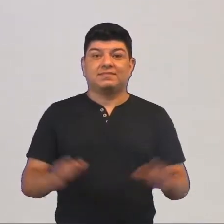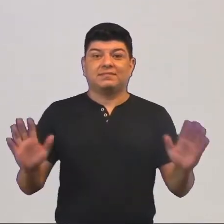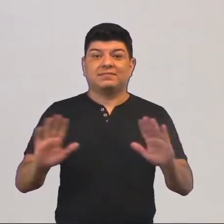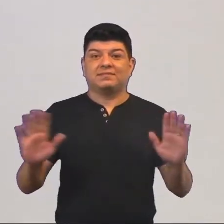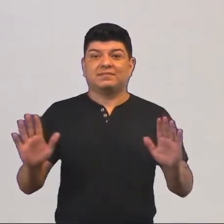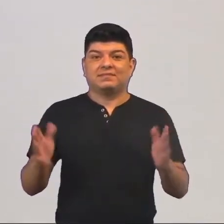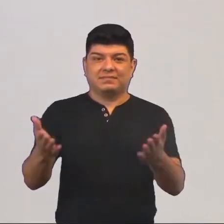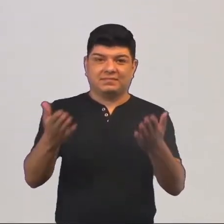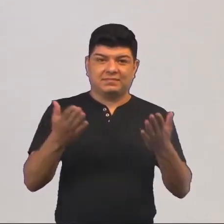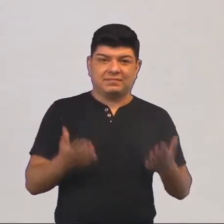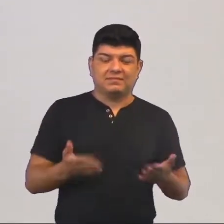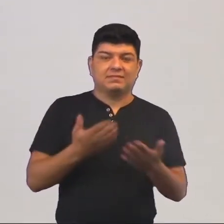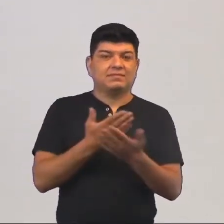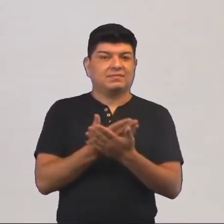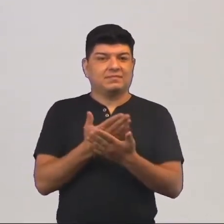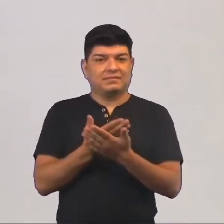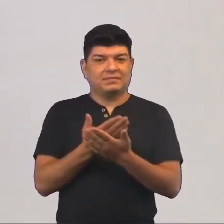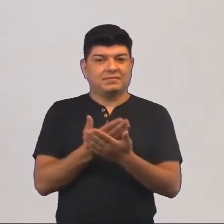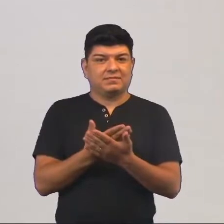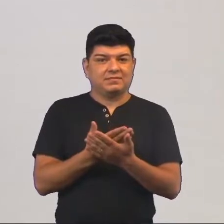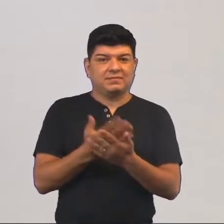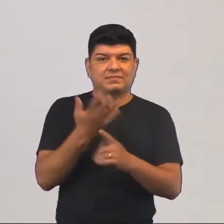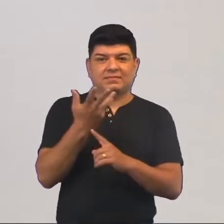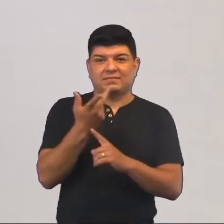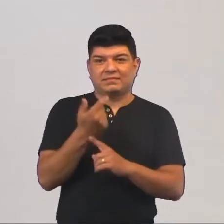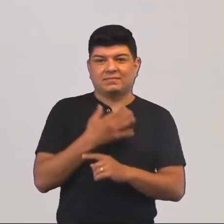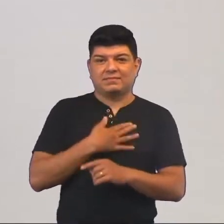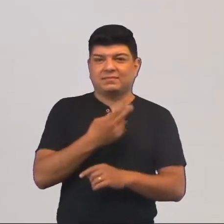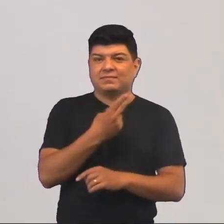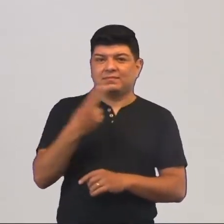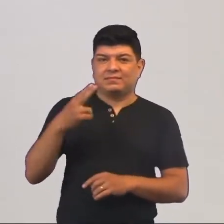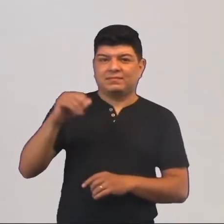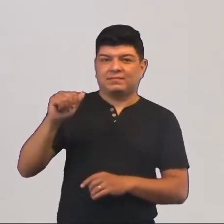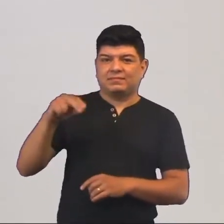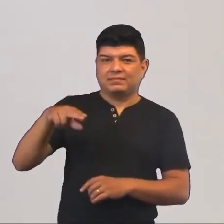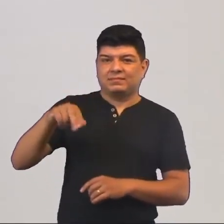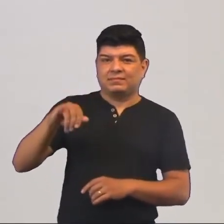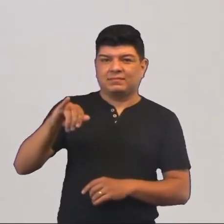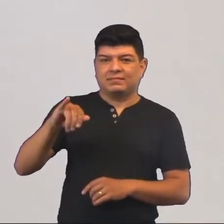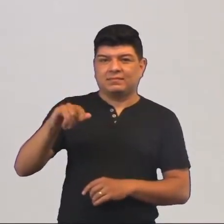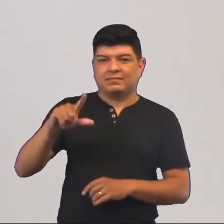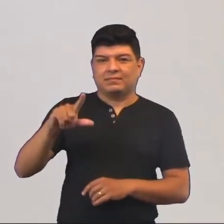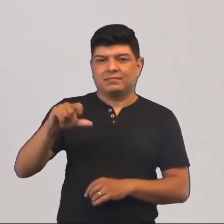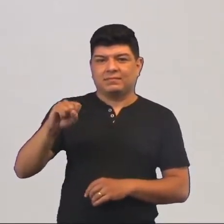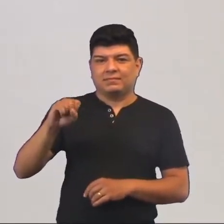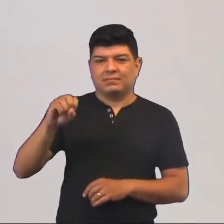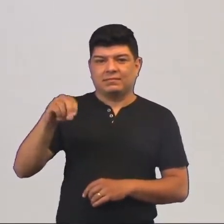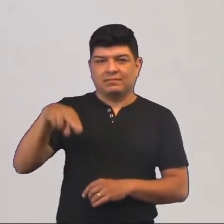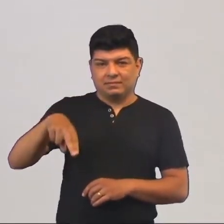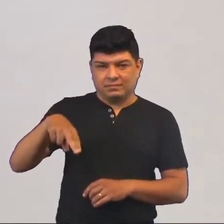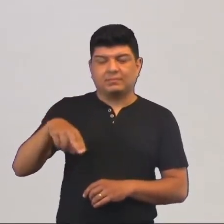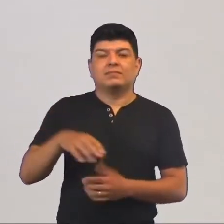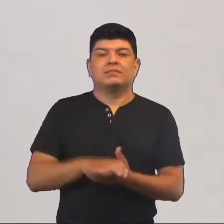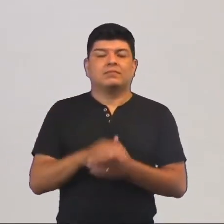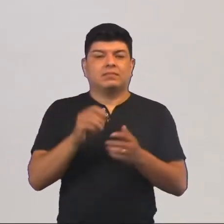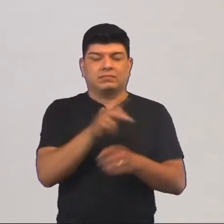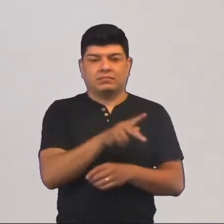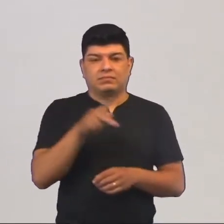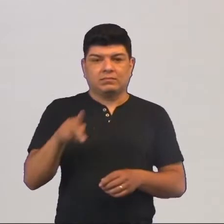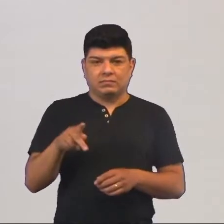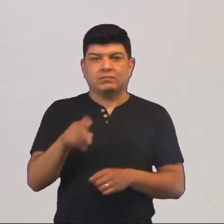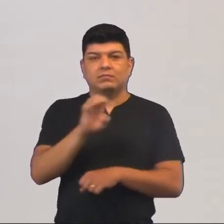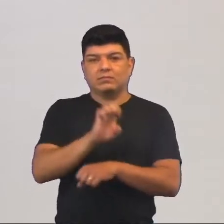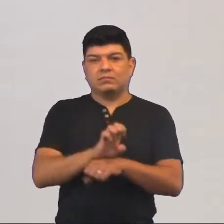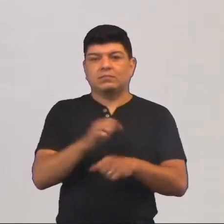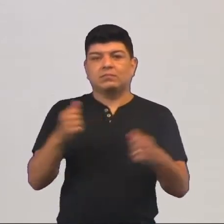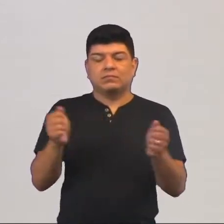Olá, seja muito bem-vindo a mais uma aula de arte. Eu sou Ana Ilson Mesquita, professor da rede estadual de ensino e